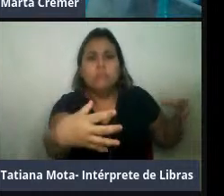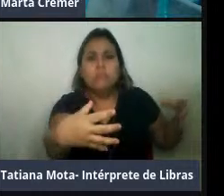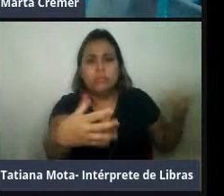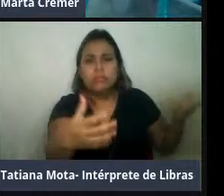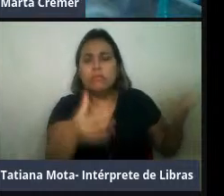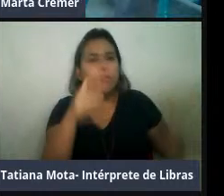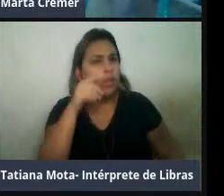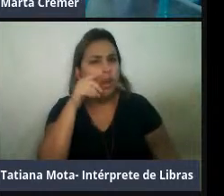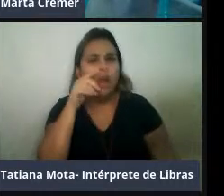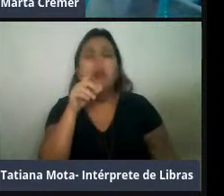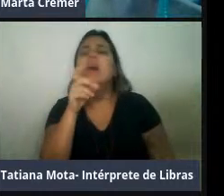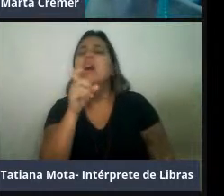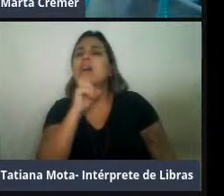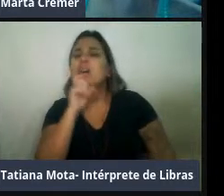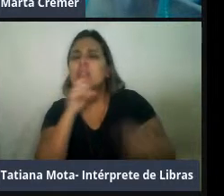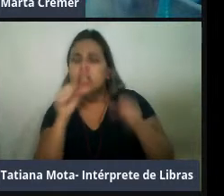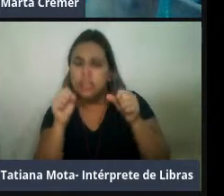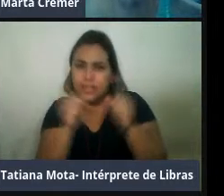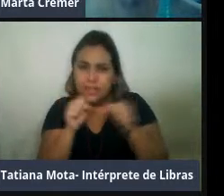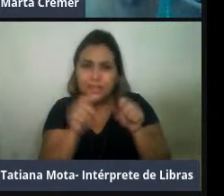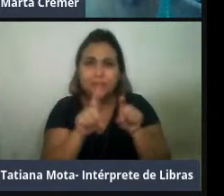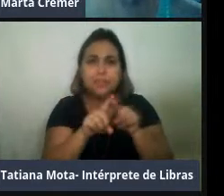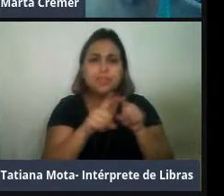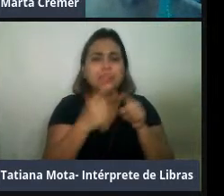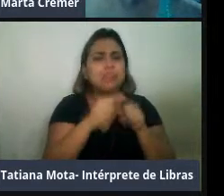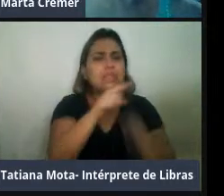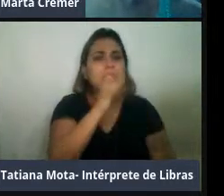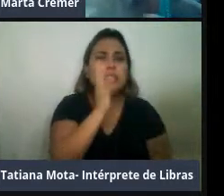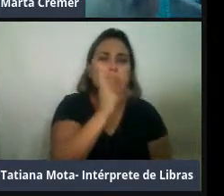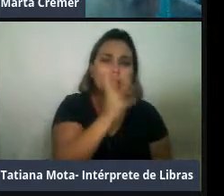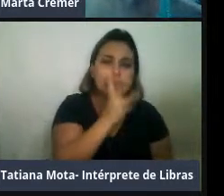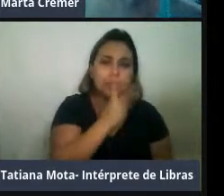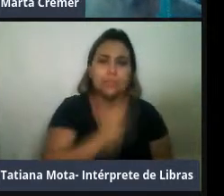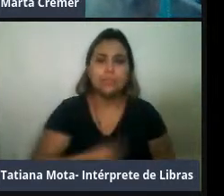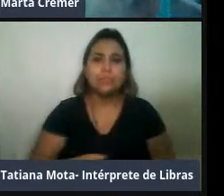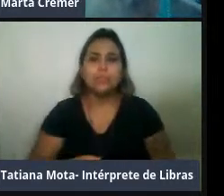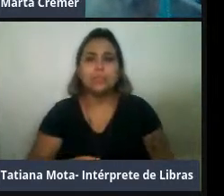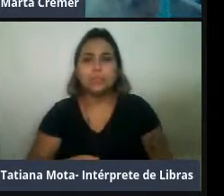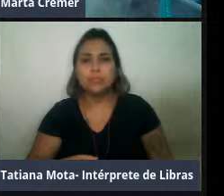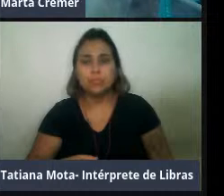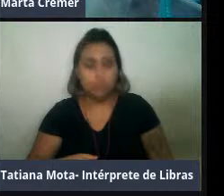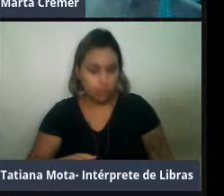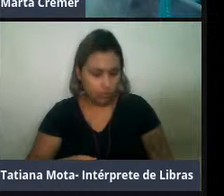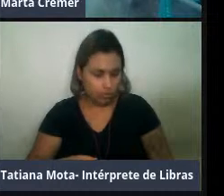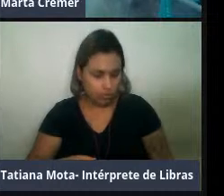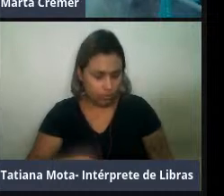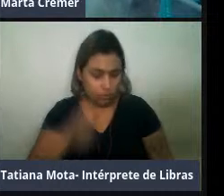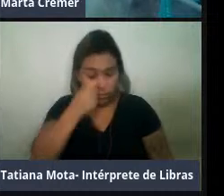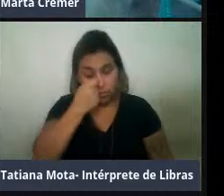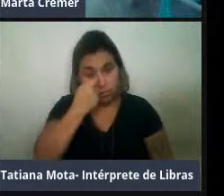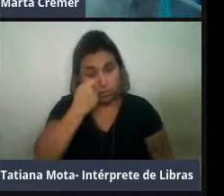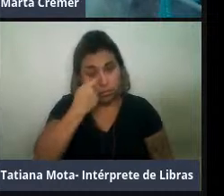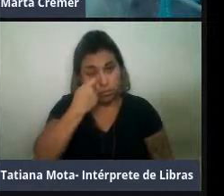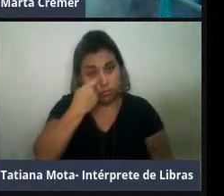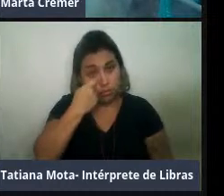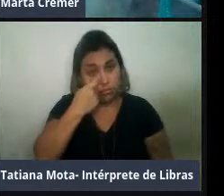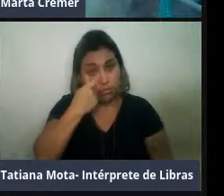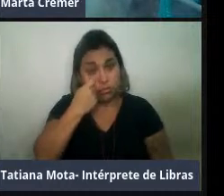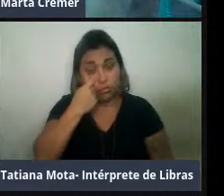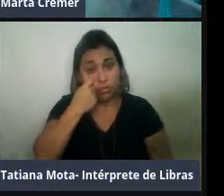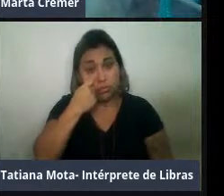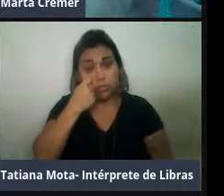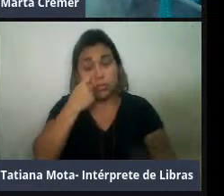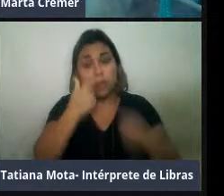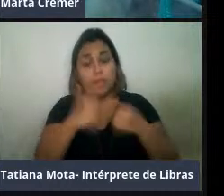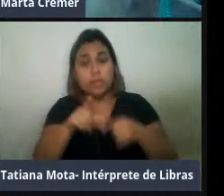mais frias, com seu metabolismo mais lento, mas, fora isso, as espécies que ainda existem hoje são tipicamente,